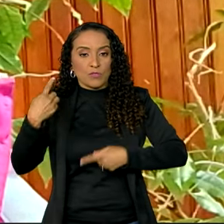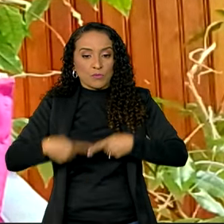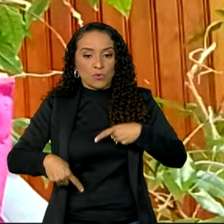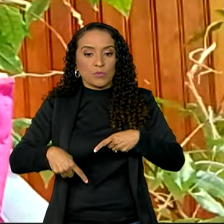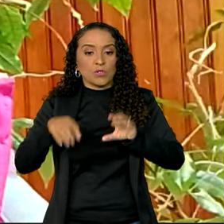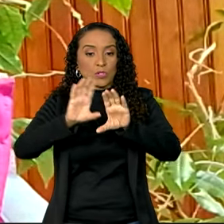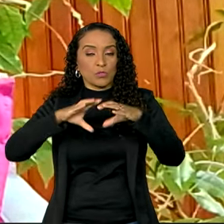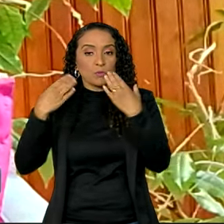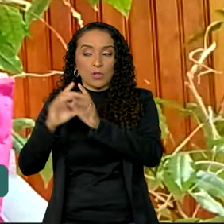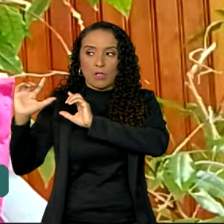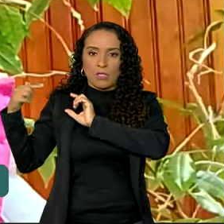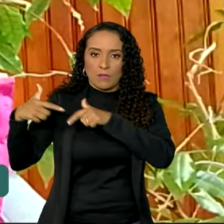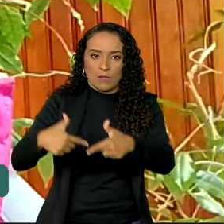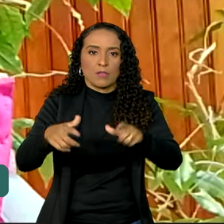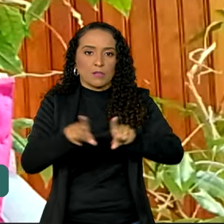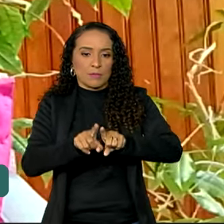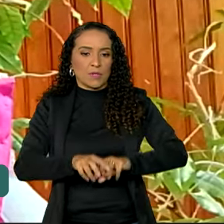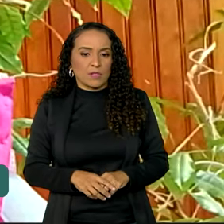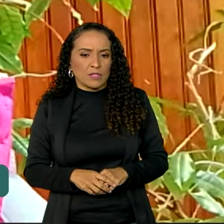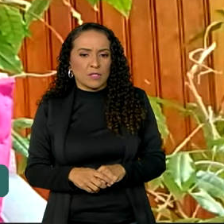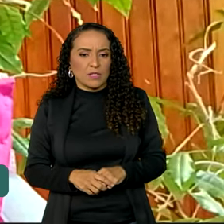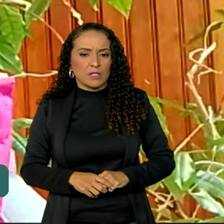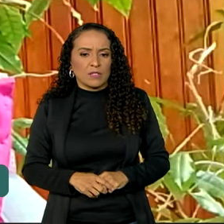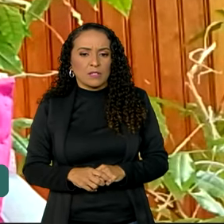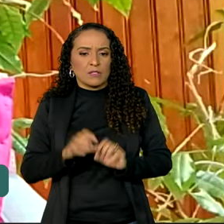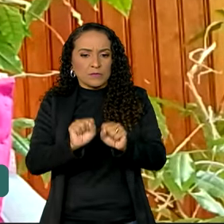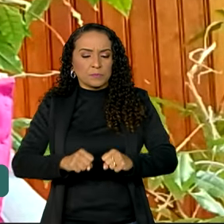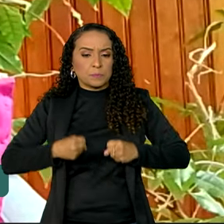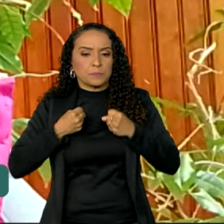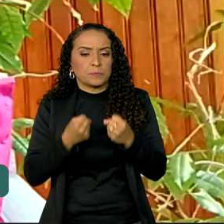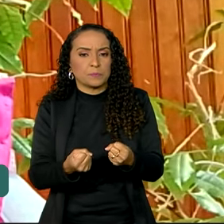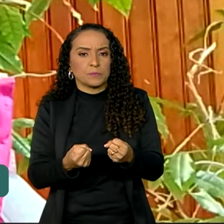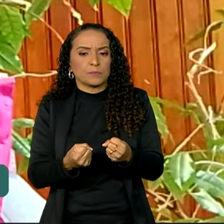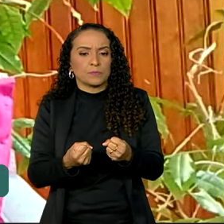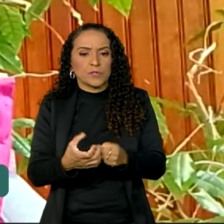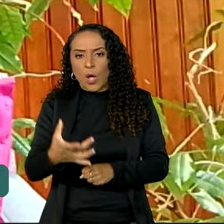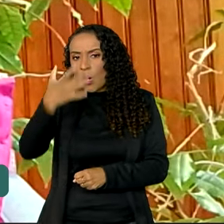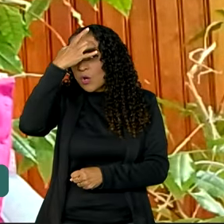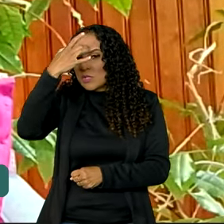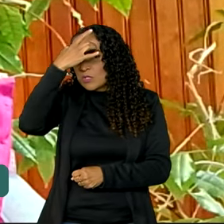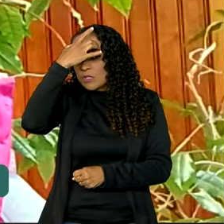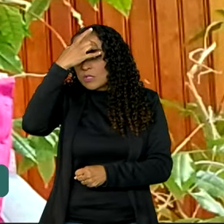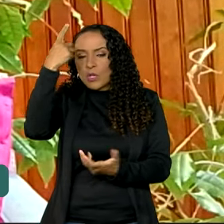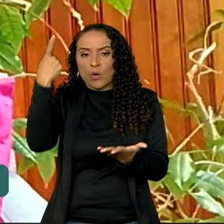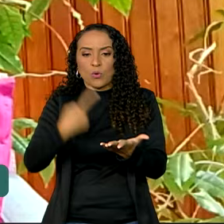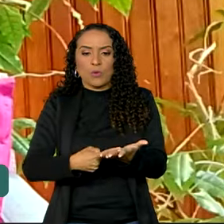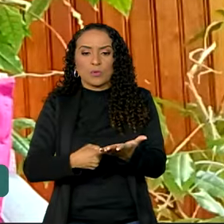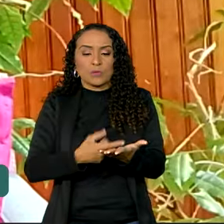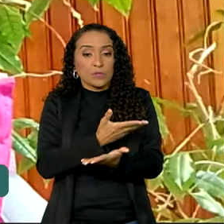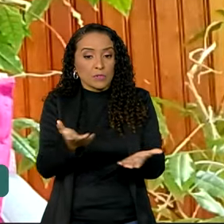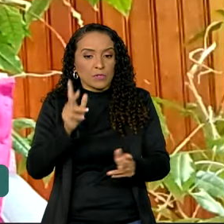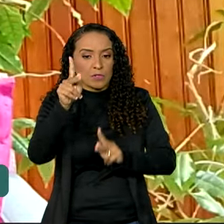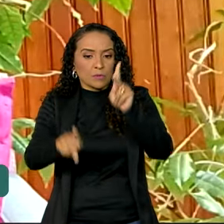comunidades tradicionais e fortalecendo a consciência e o compromisso dessas